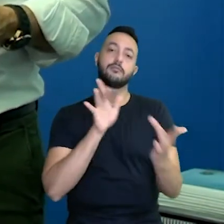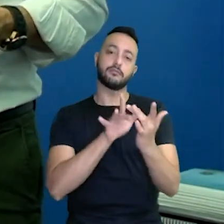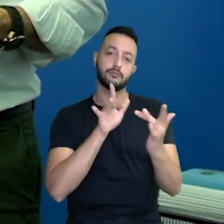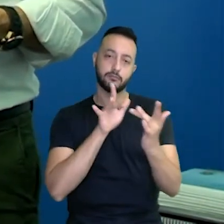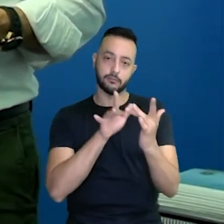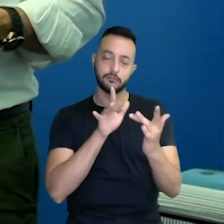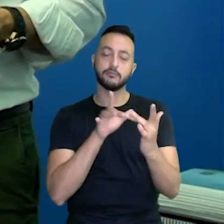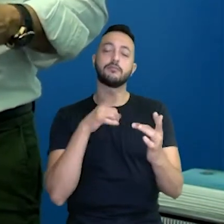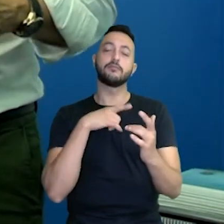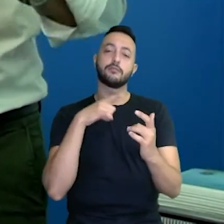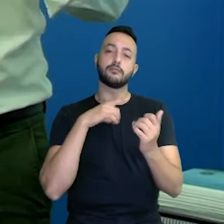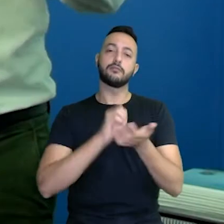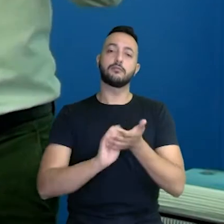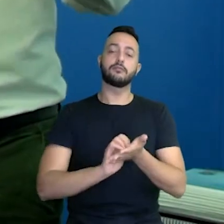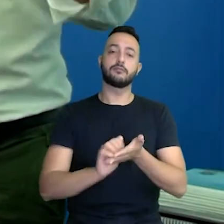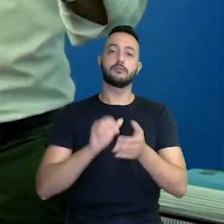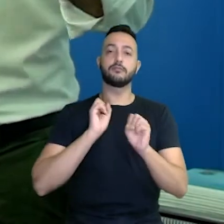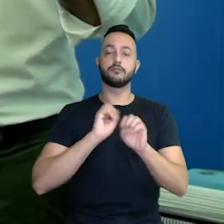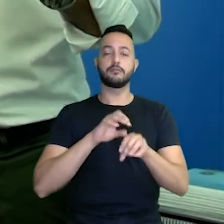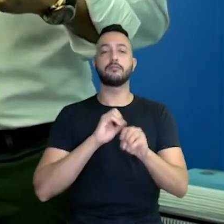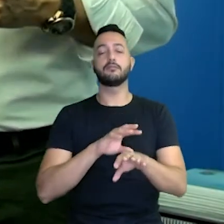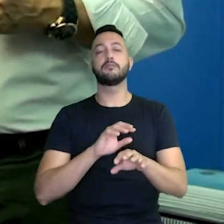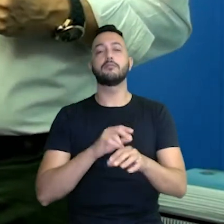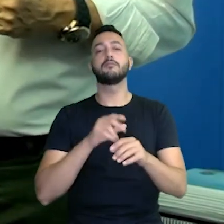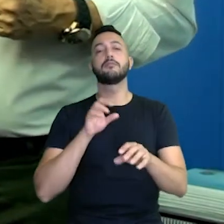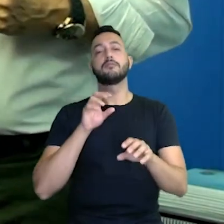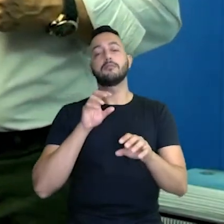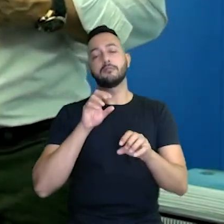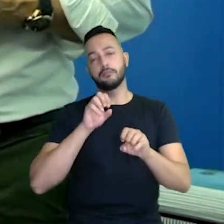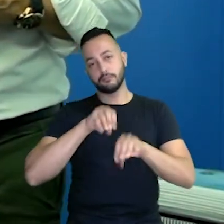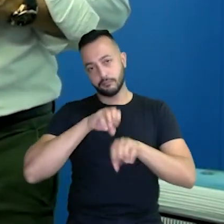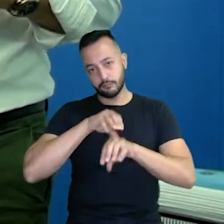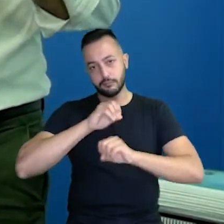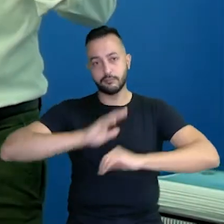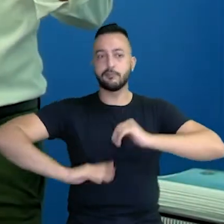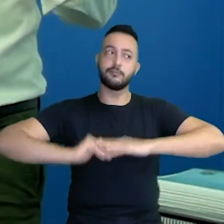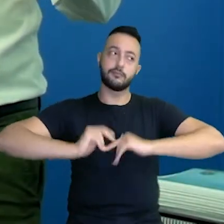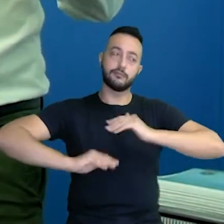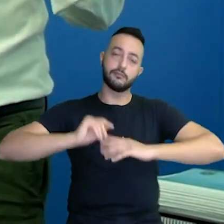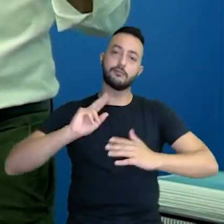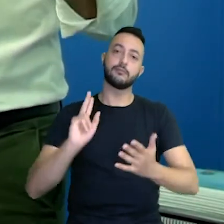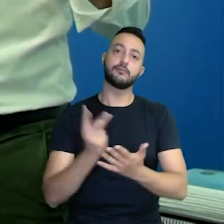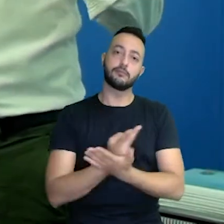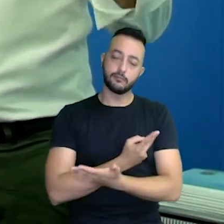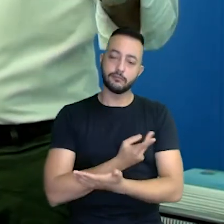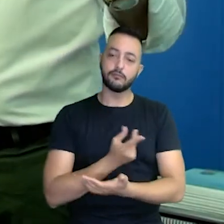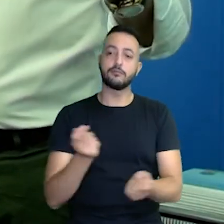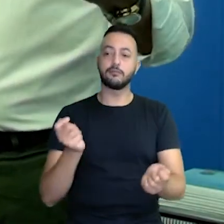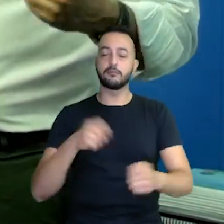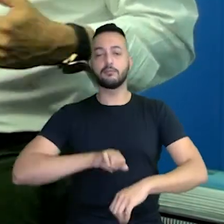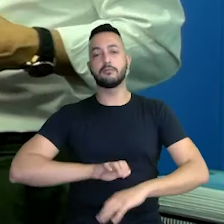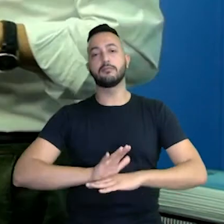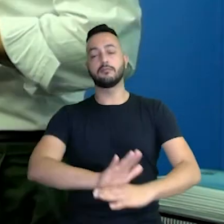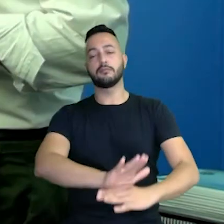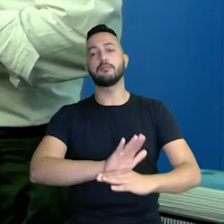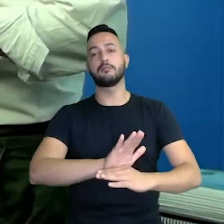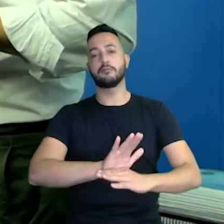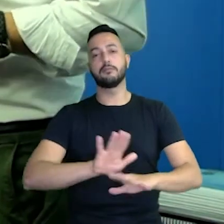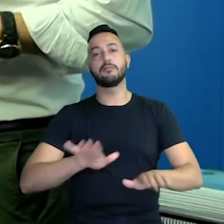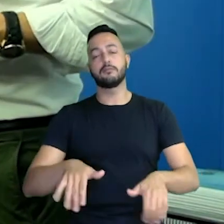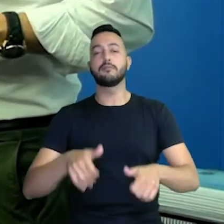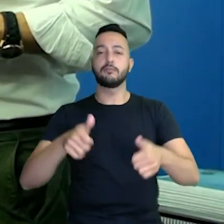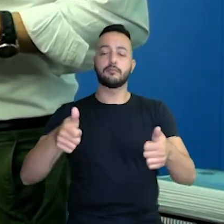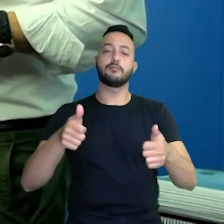a secretaria da educação nas formações que estão acontecendo para ajudar a funcionar